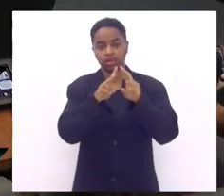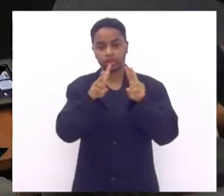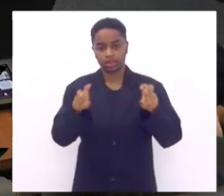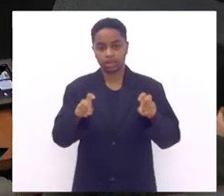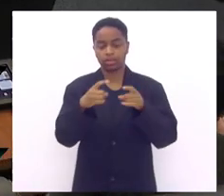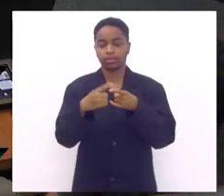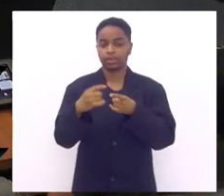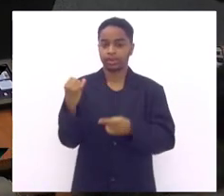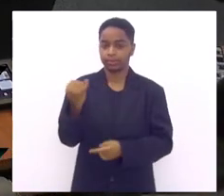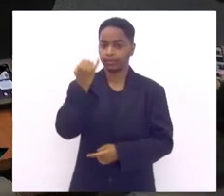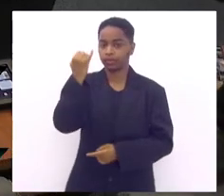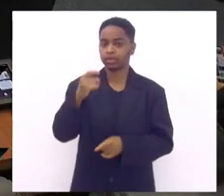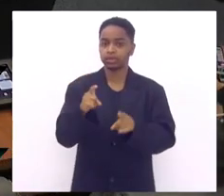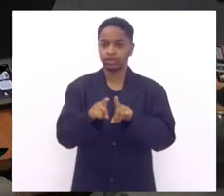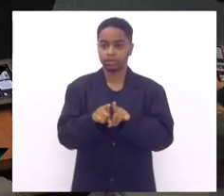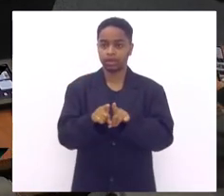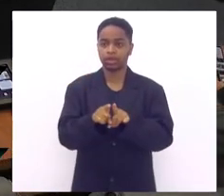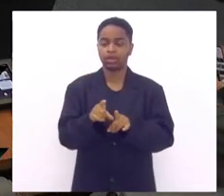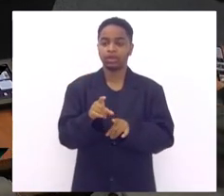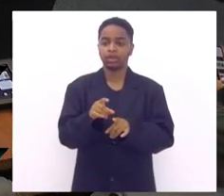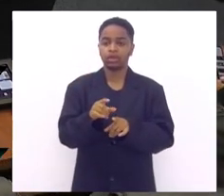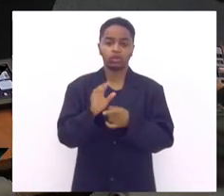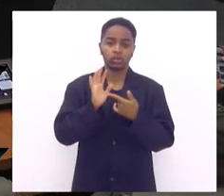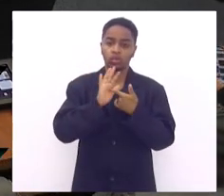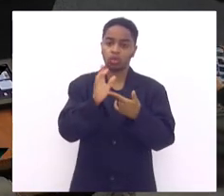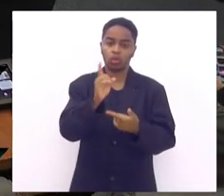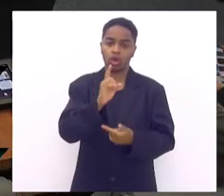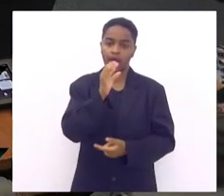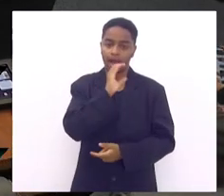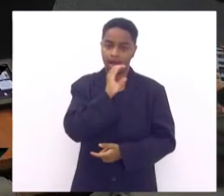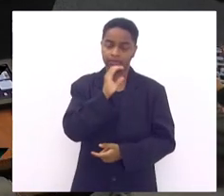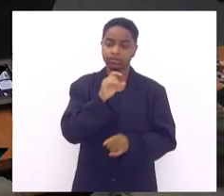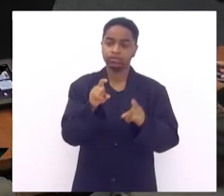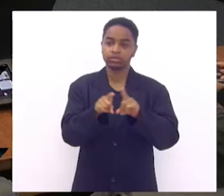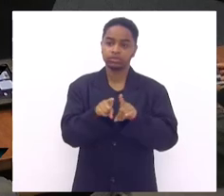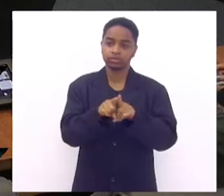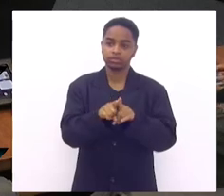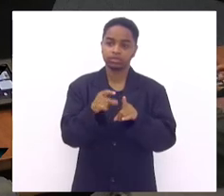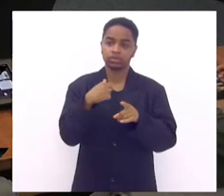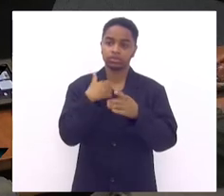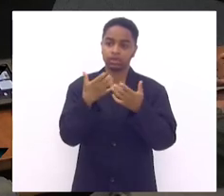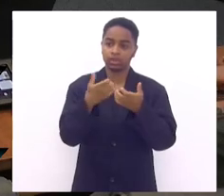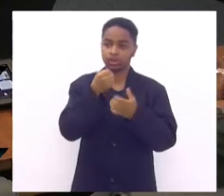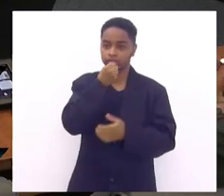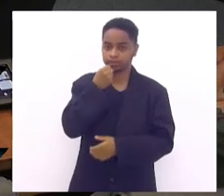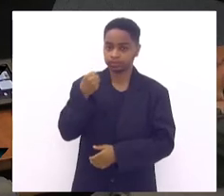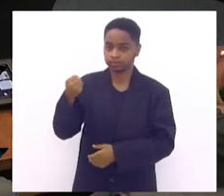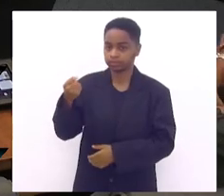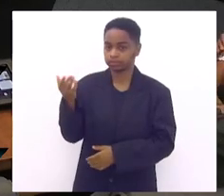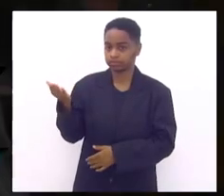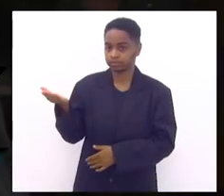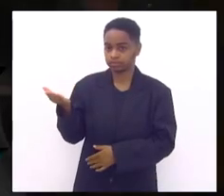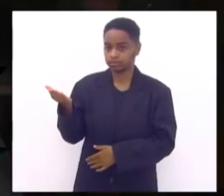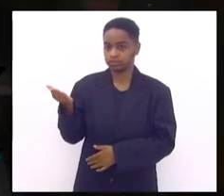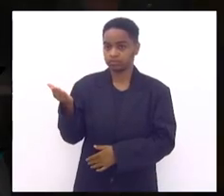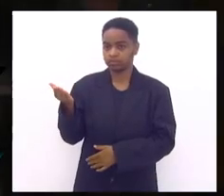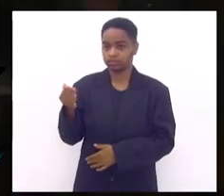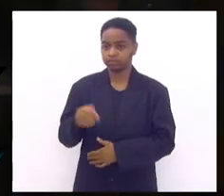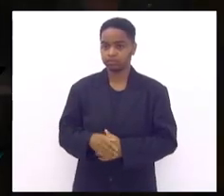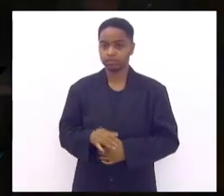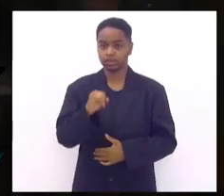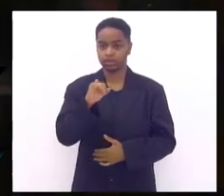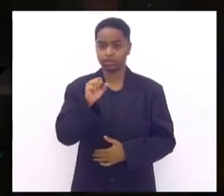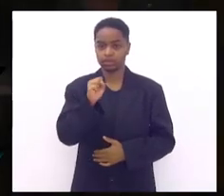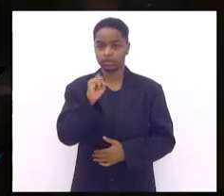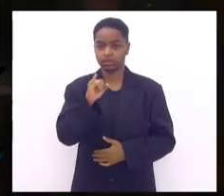delicado muito silencioso como vocês falam e queria também passar a palavra para o nosso doutor Isidoro